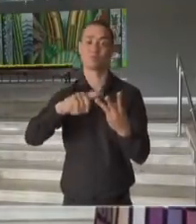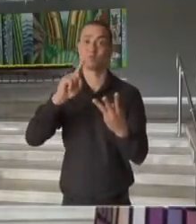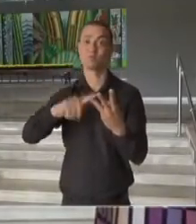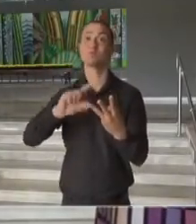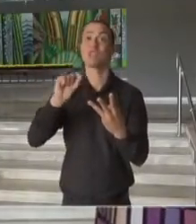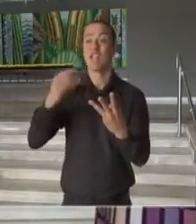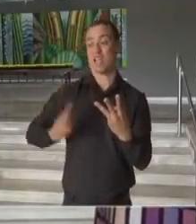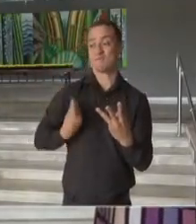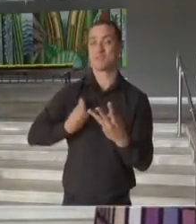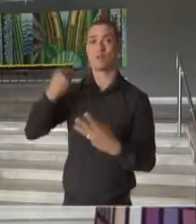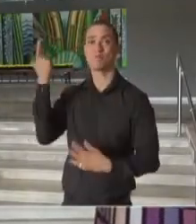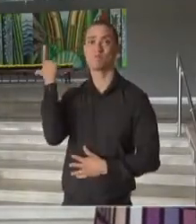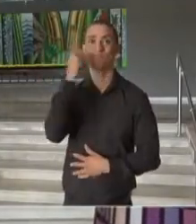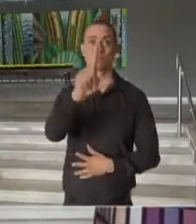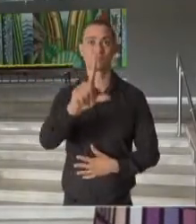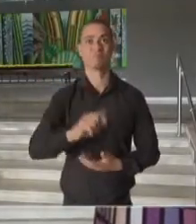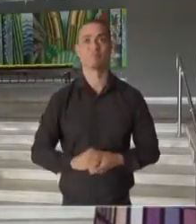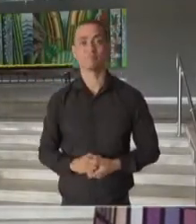da vida.